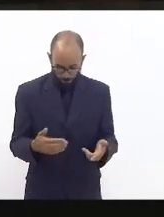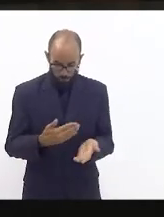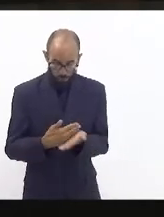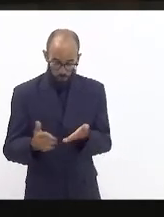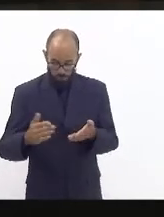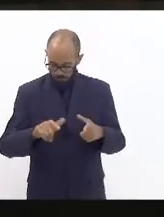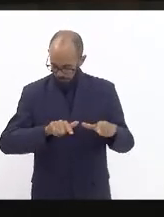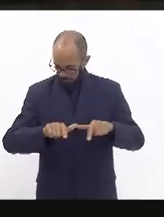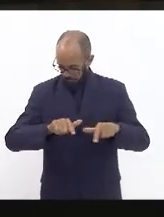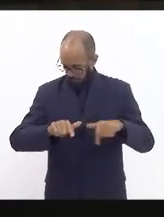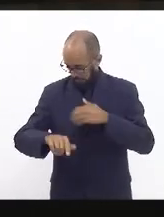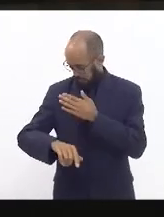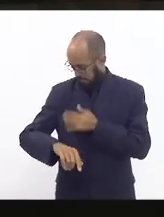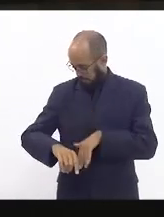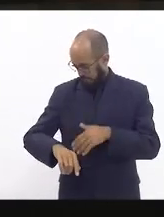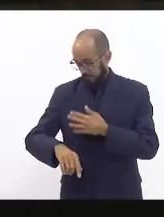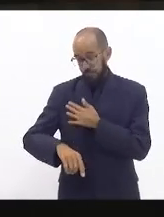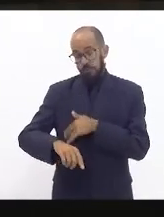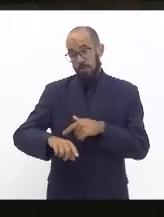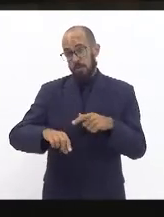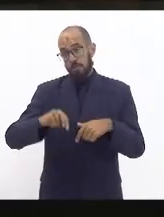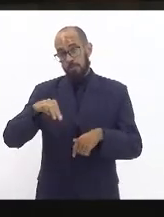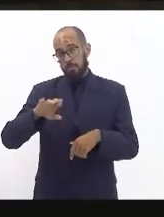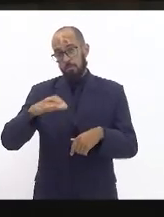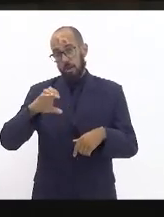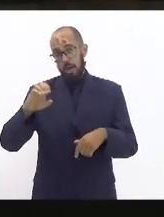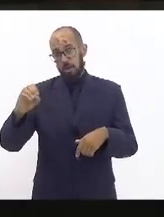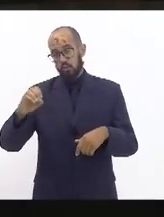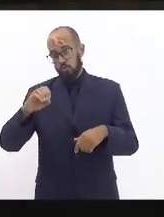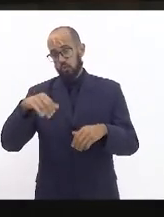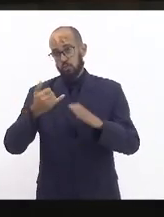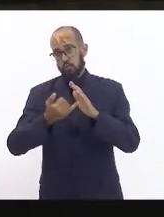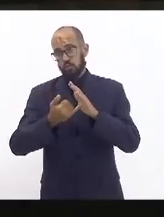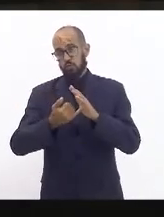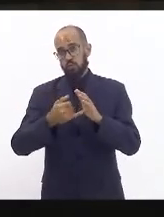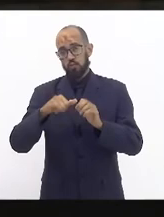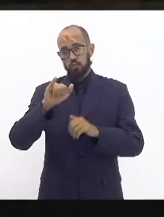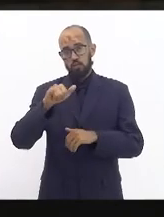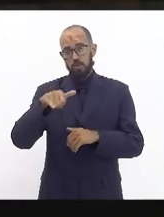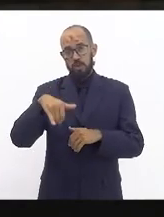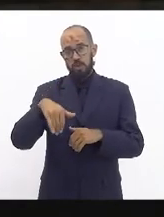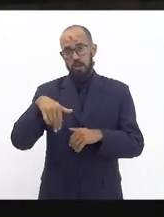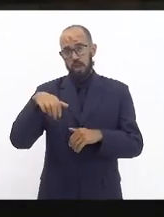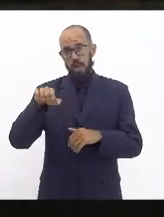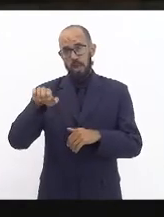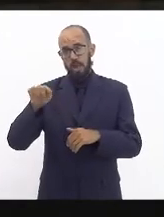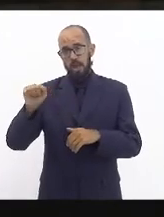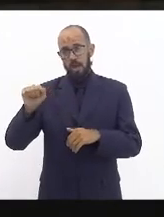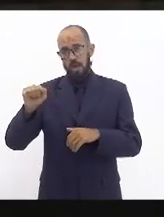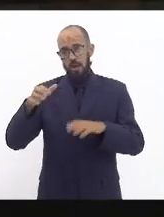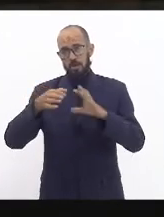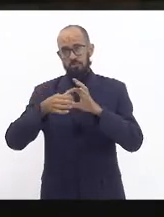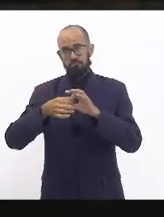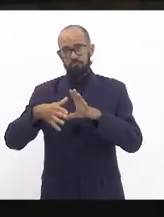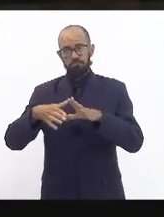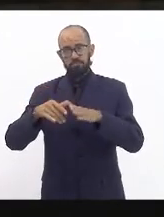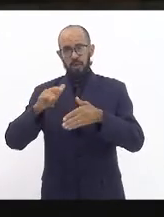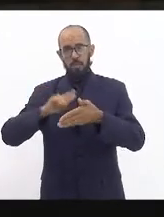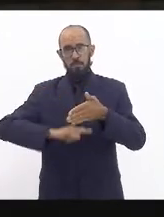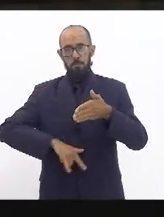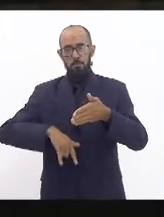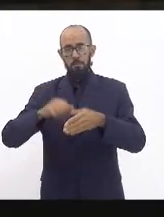do sistema chega agora em março o Instituto Estado do Ambiente Brineia emite licença ambiental integrada chamada